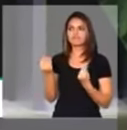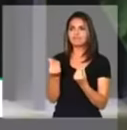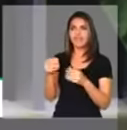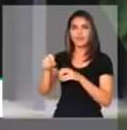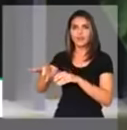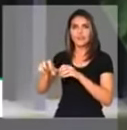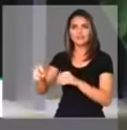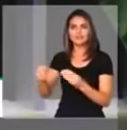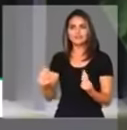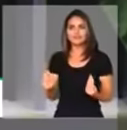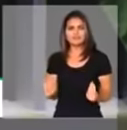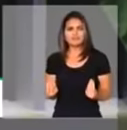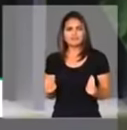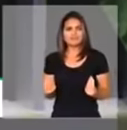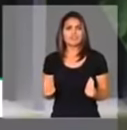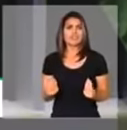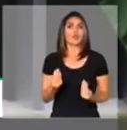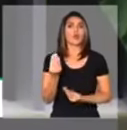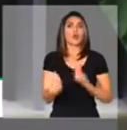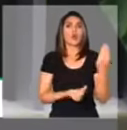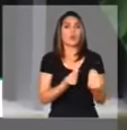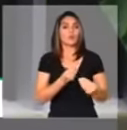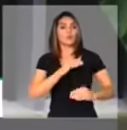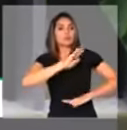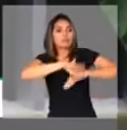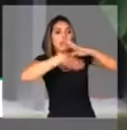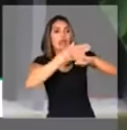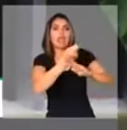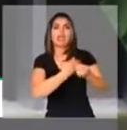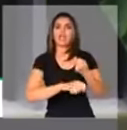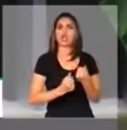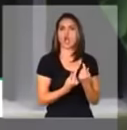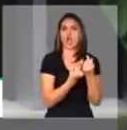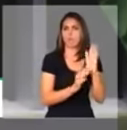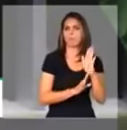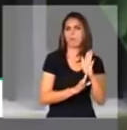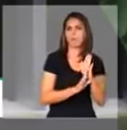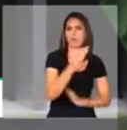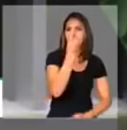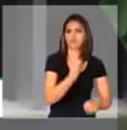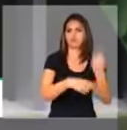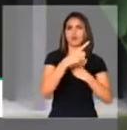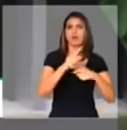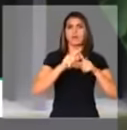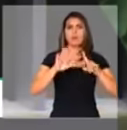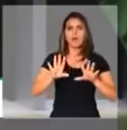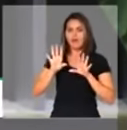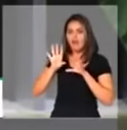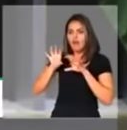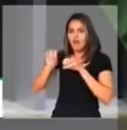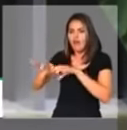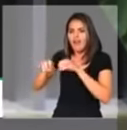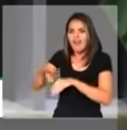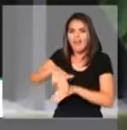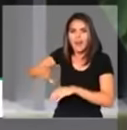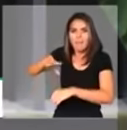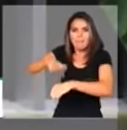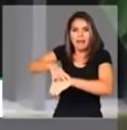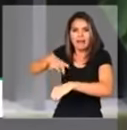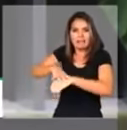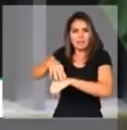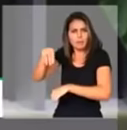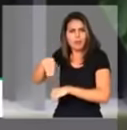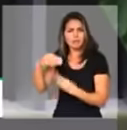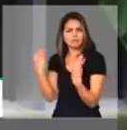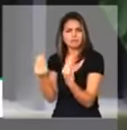isso. Não existe a gente falar sobre desenvolvimento econômico sem investir na área de exatas. Há duas semanas,